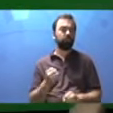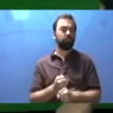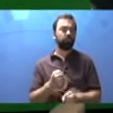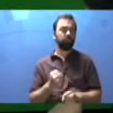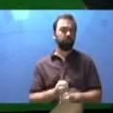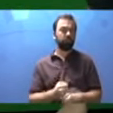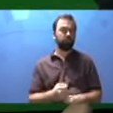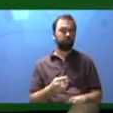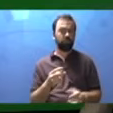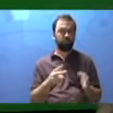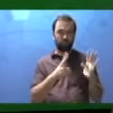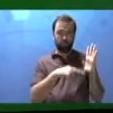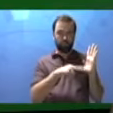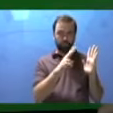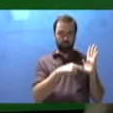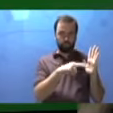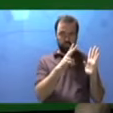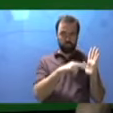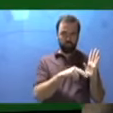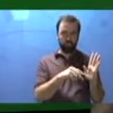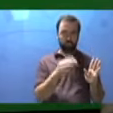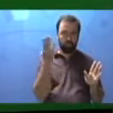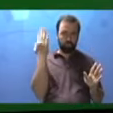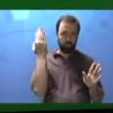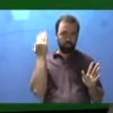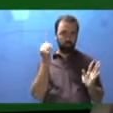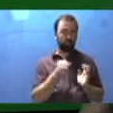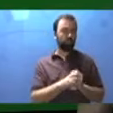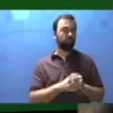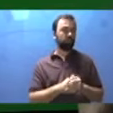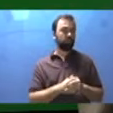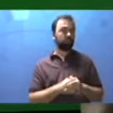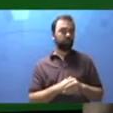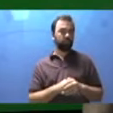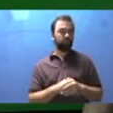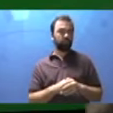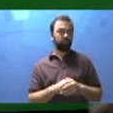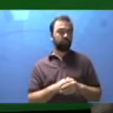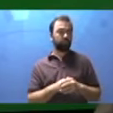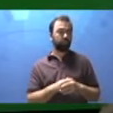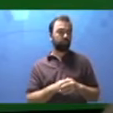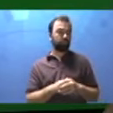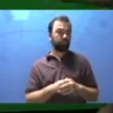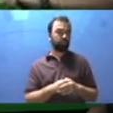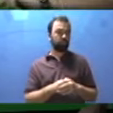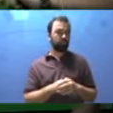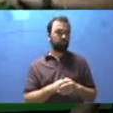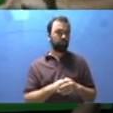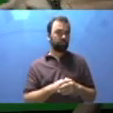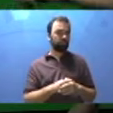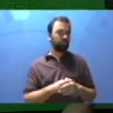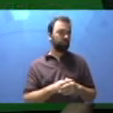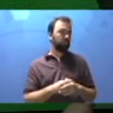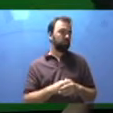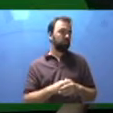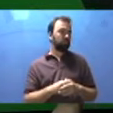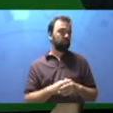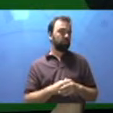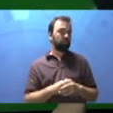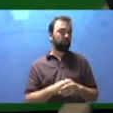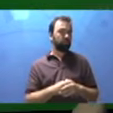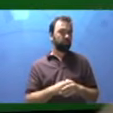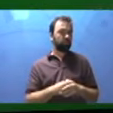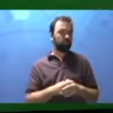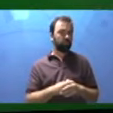a maquete, releia os dados sobre os elementos fixos e os elementos móveis da sua escola. Aquilo que a gente